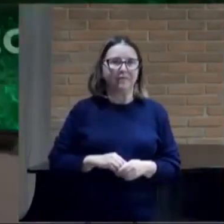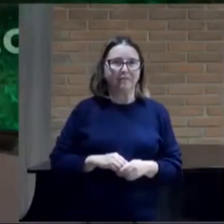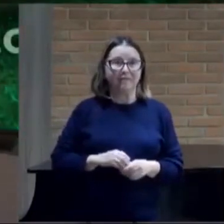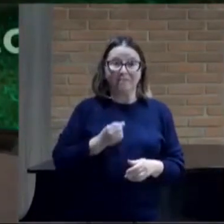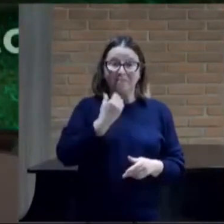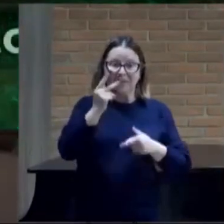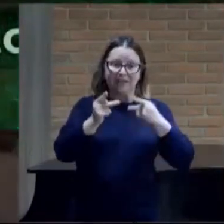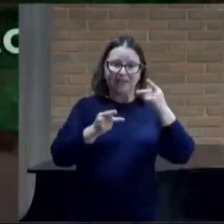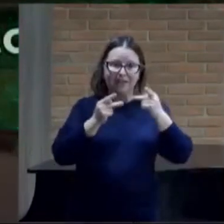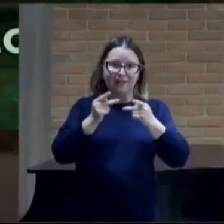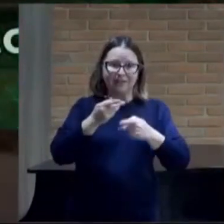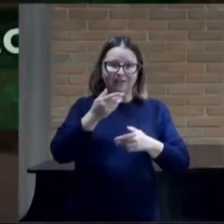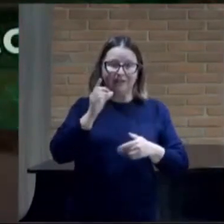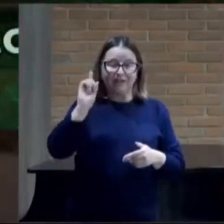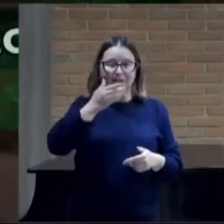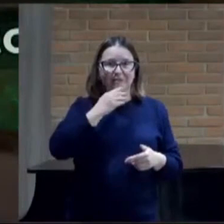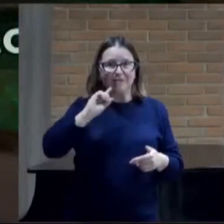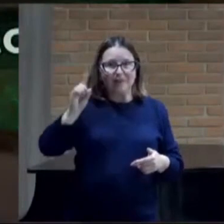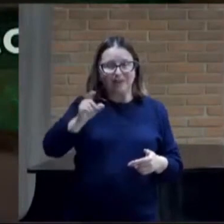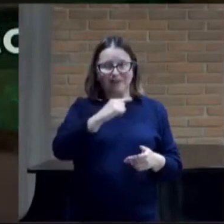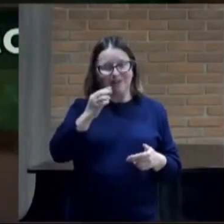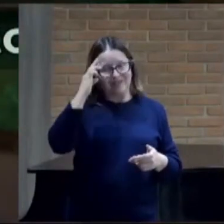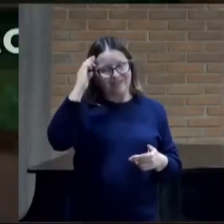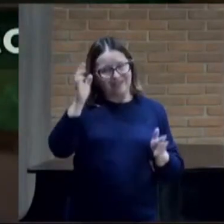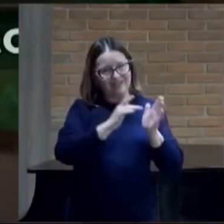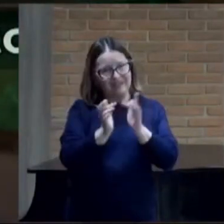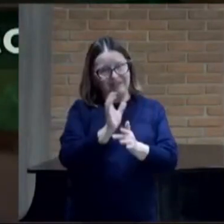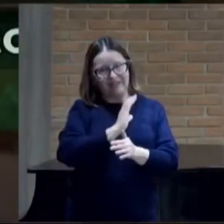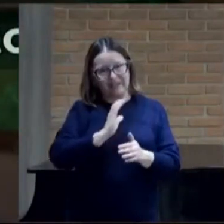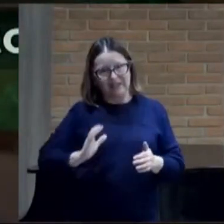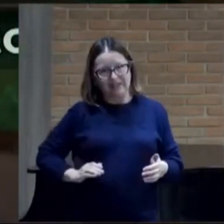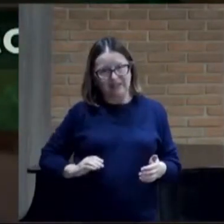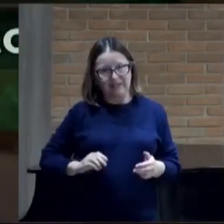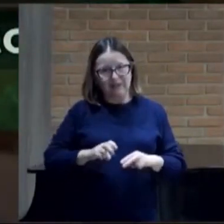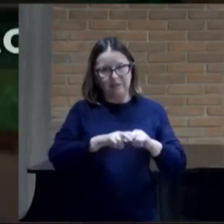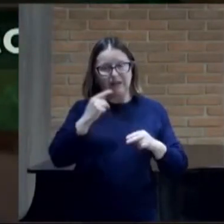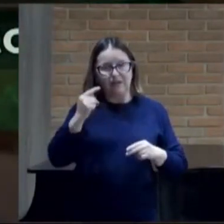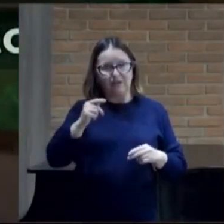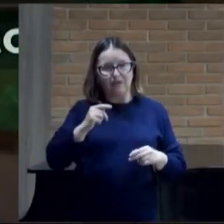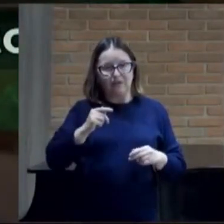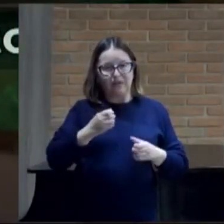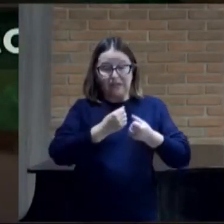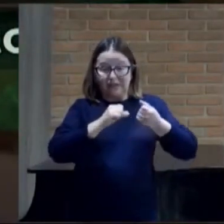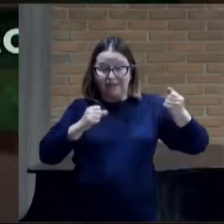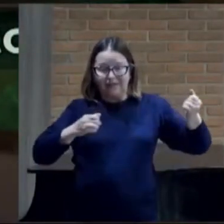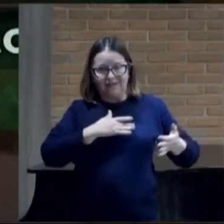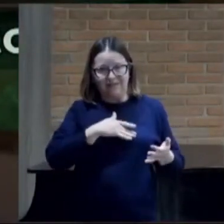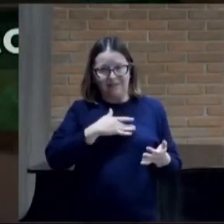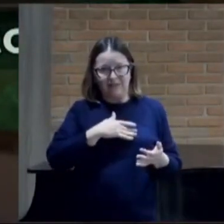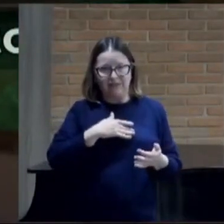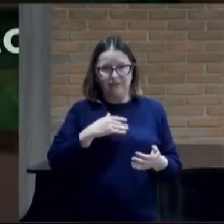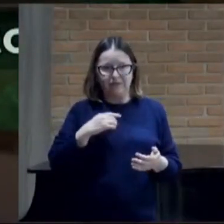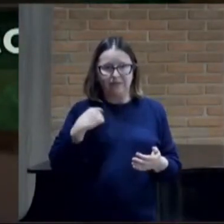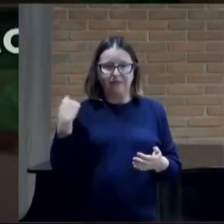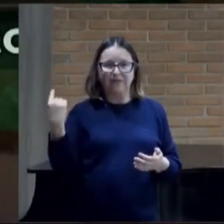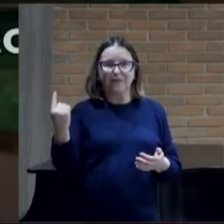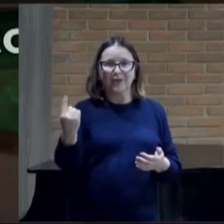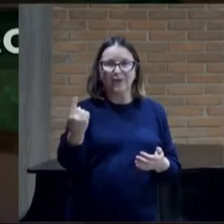Bendito o Deus e Pai De nosso Senhor Jesus Cristo Que segundo a sua muita misericórdia